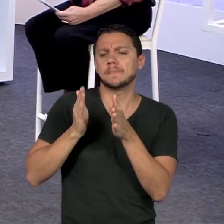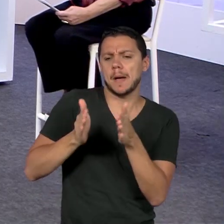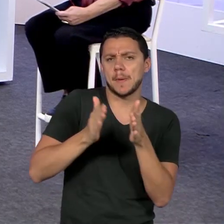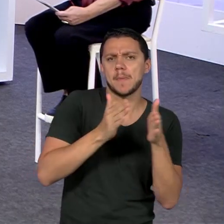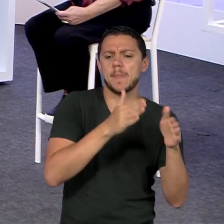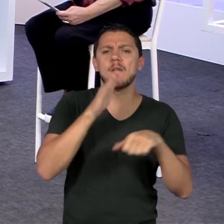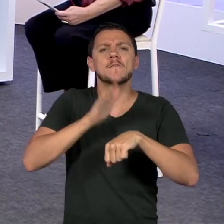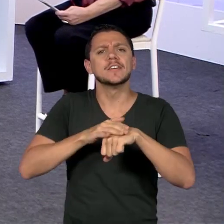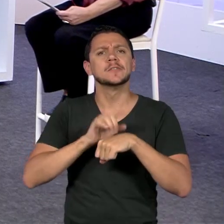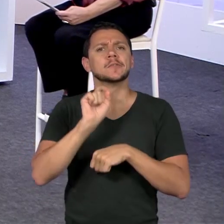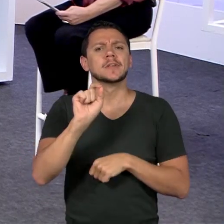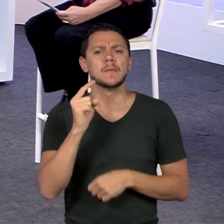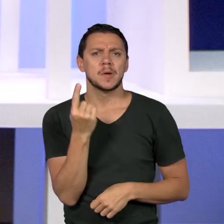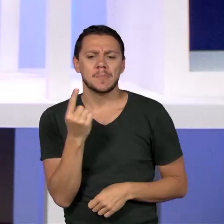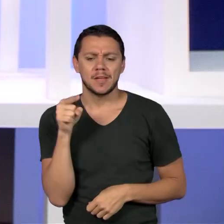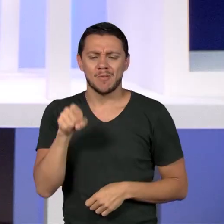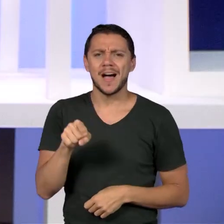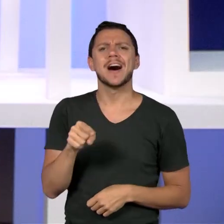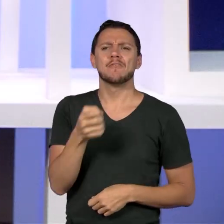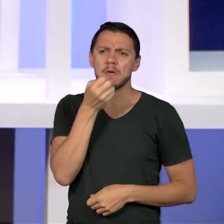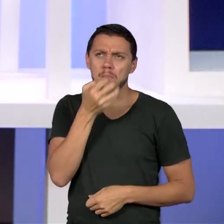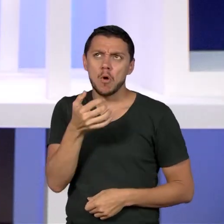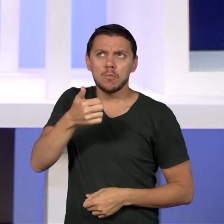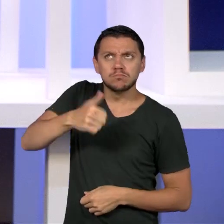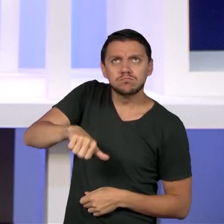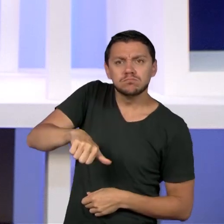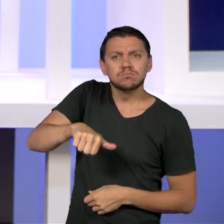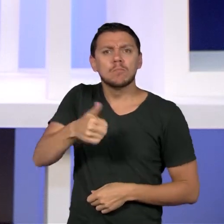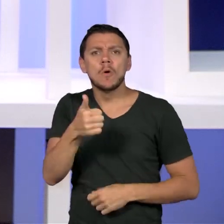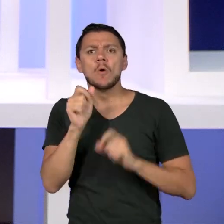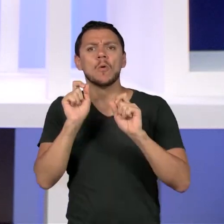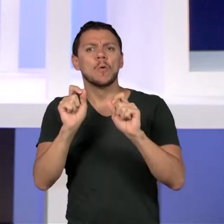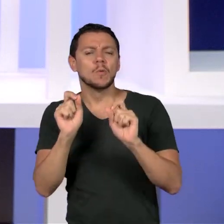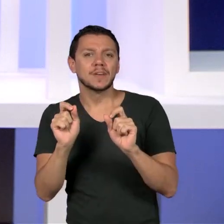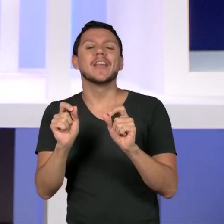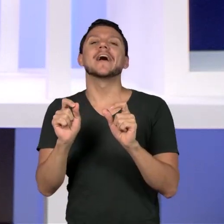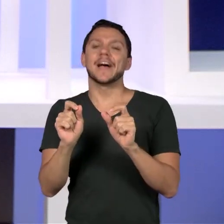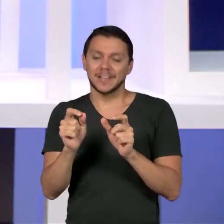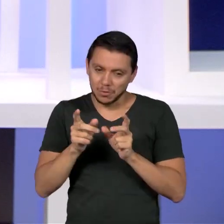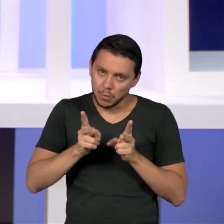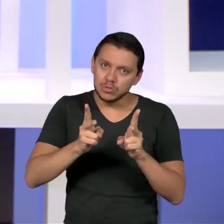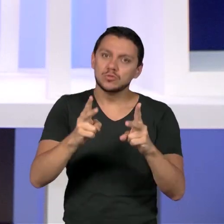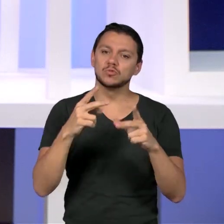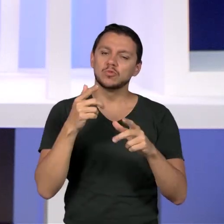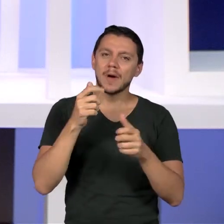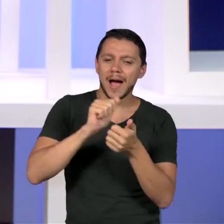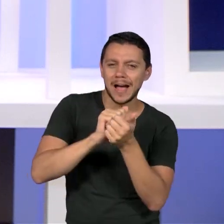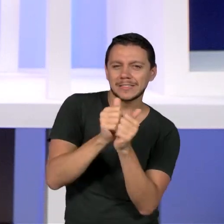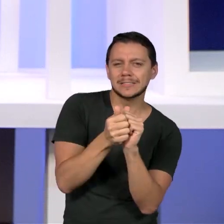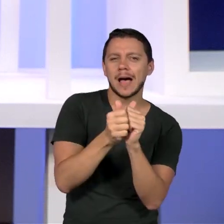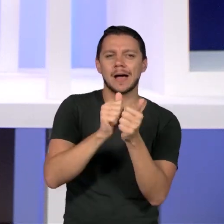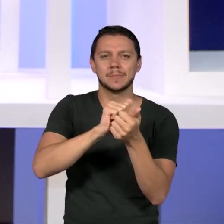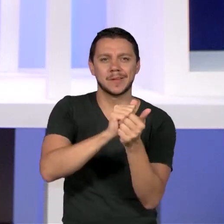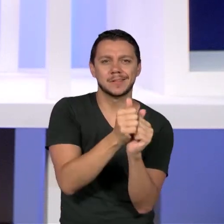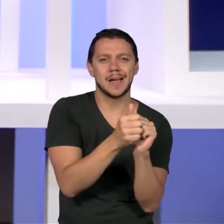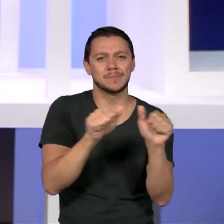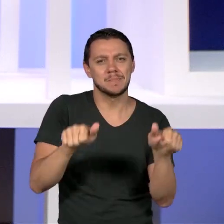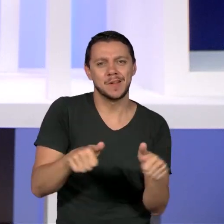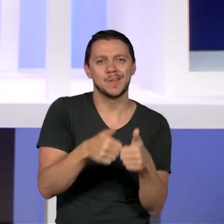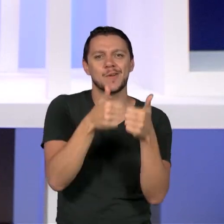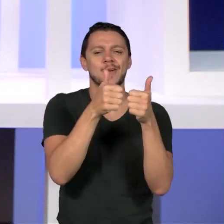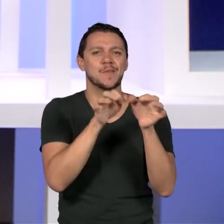feito, avalia os resultados e vai, num processo contínuo, fazendo os ajustes a partir do que